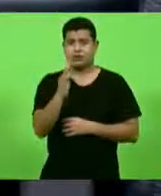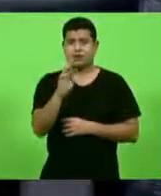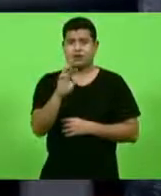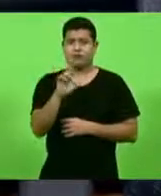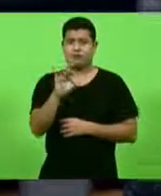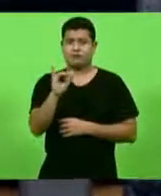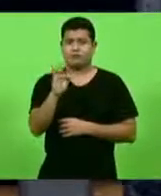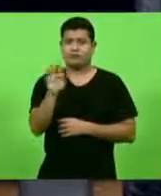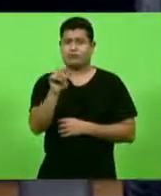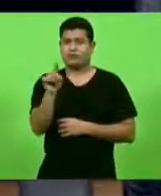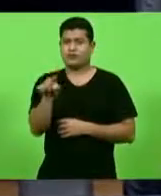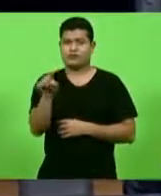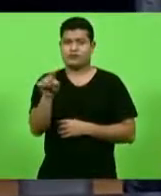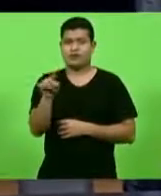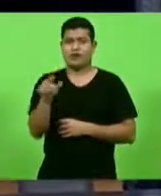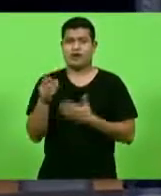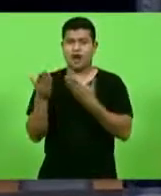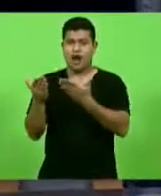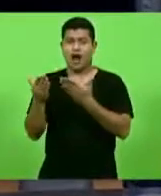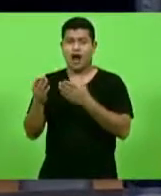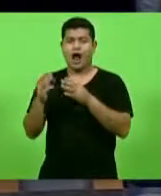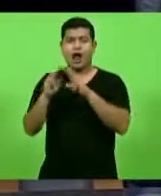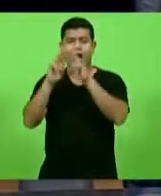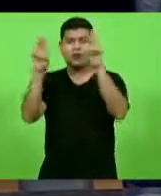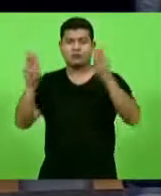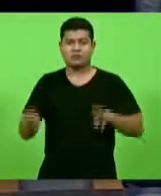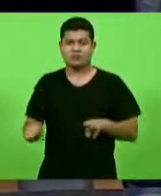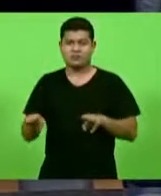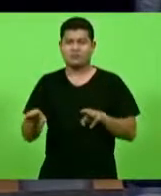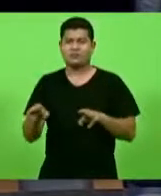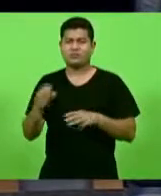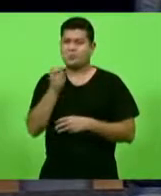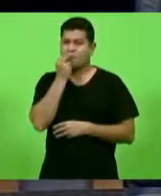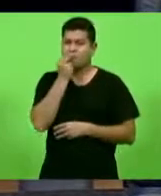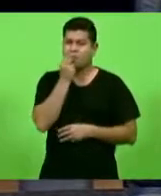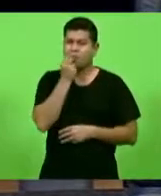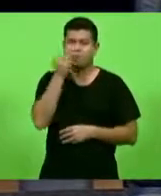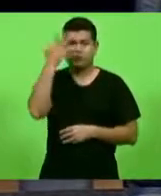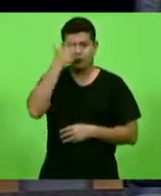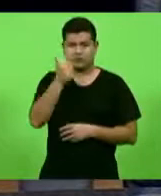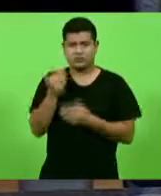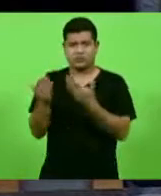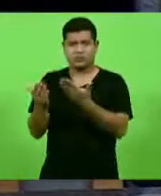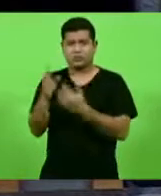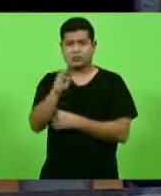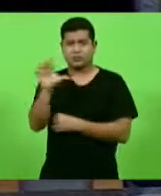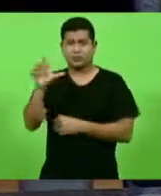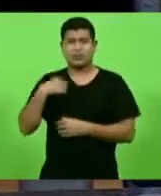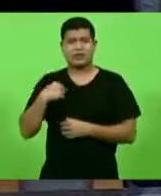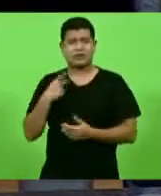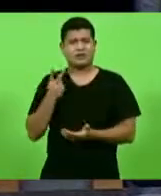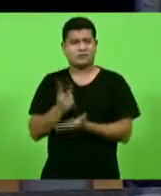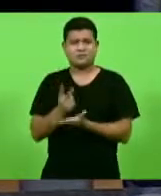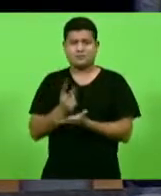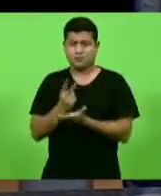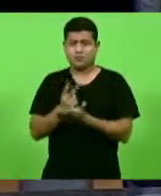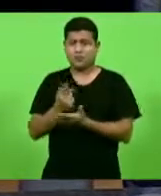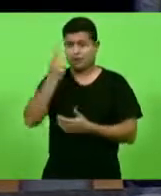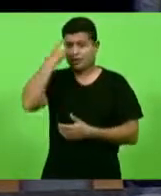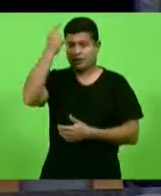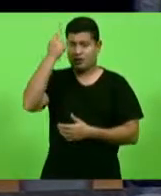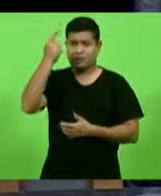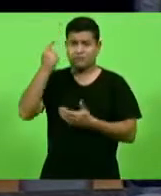museu muito bacana lá em Blumenau e a gente tem sempre que reverenciar aqueles que construíram a